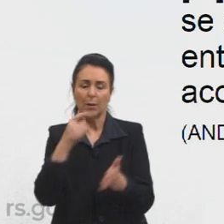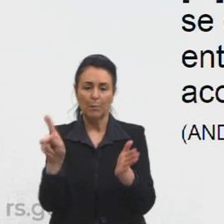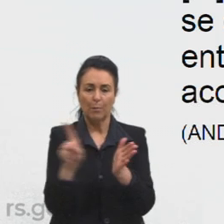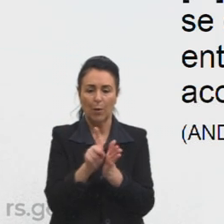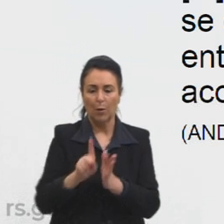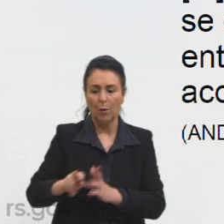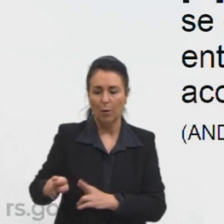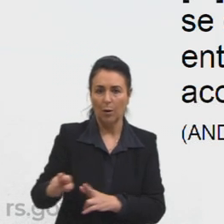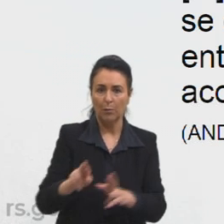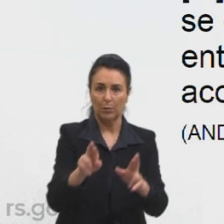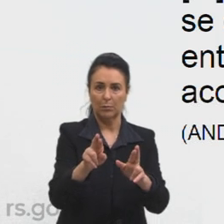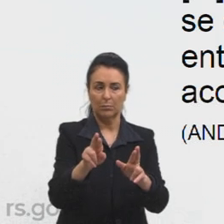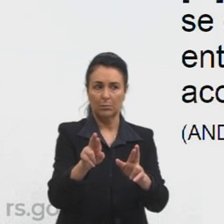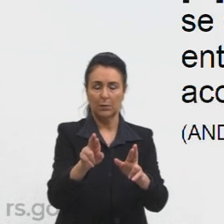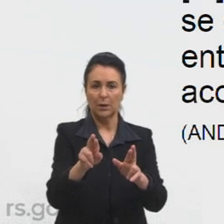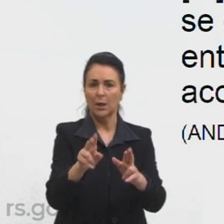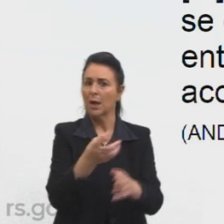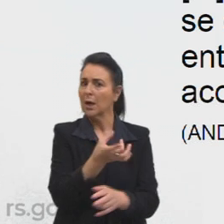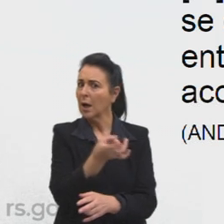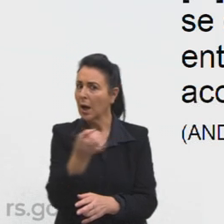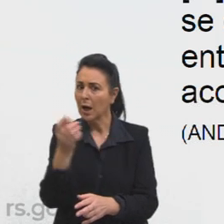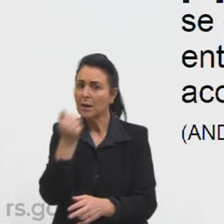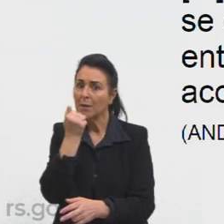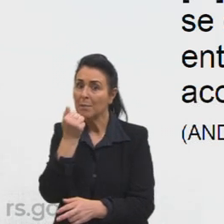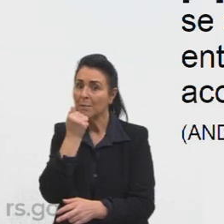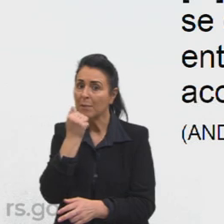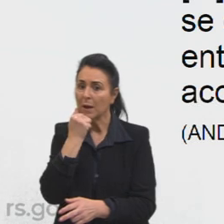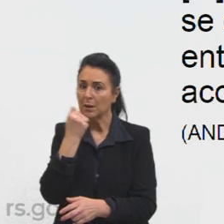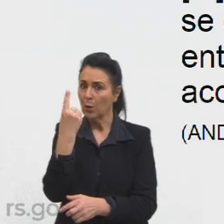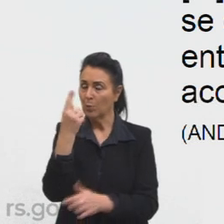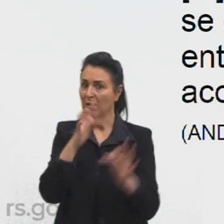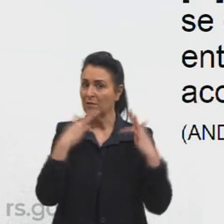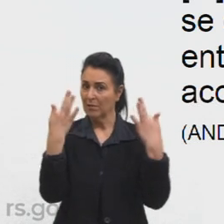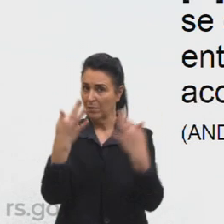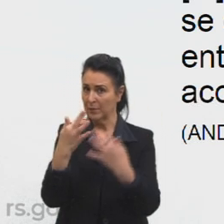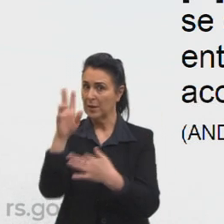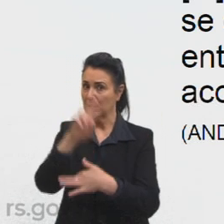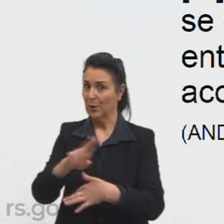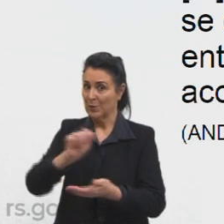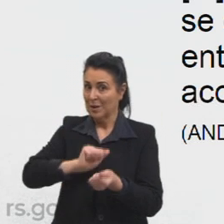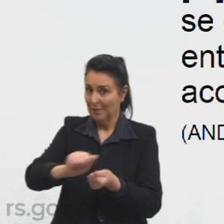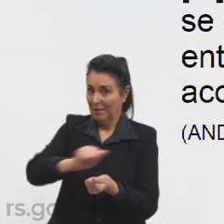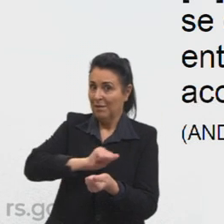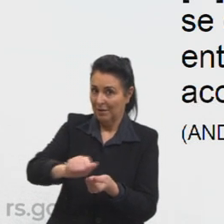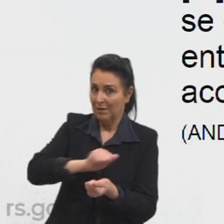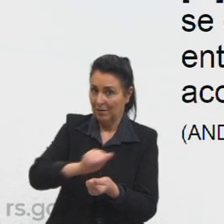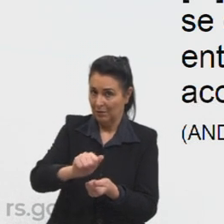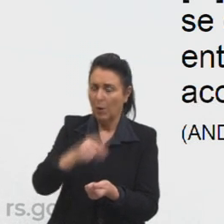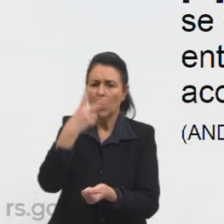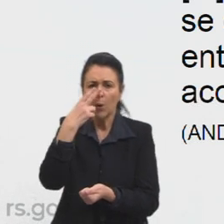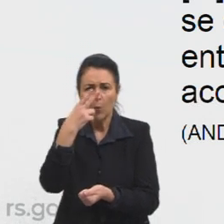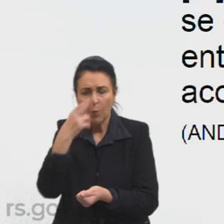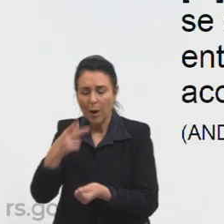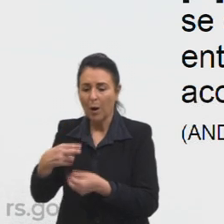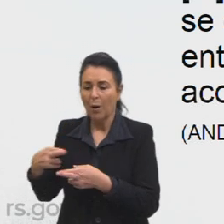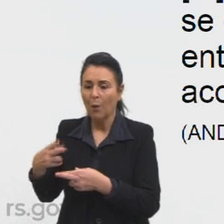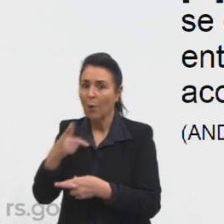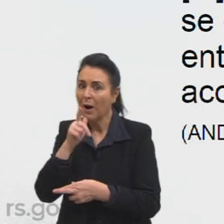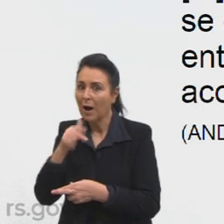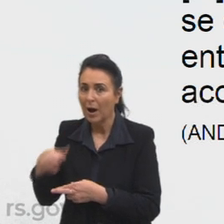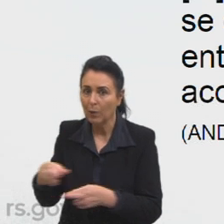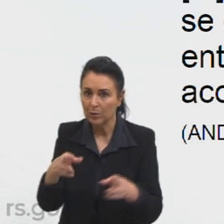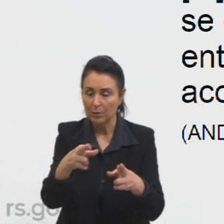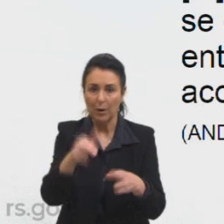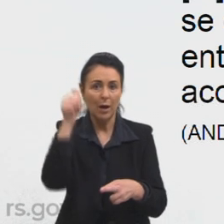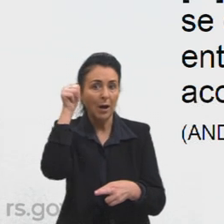pedra é herança de família passando de mãe a filha de filha a neta como vão passando as águas no tempo a